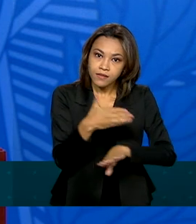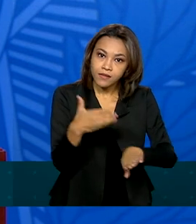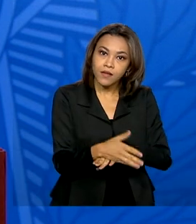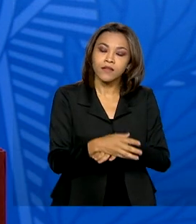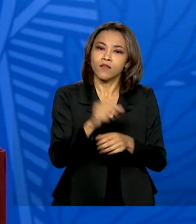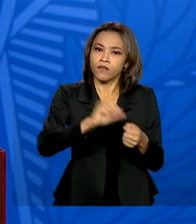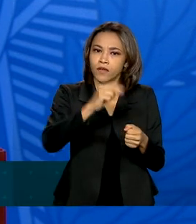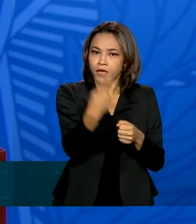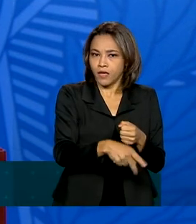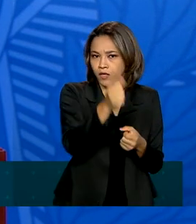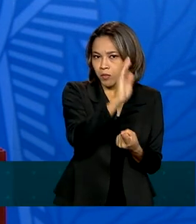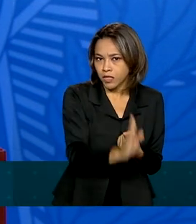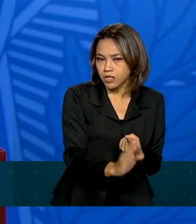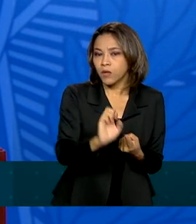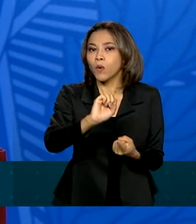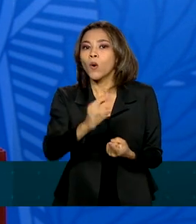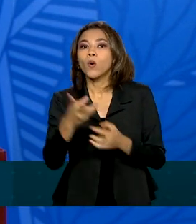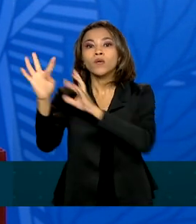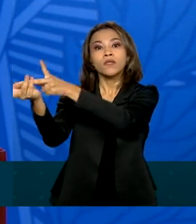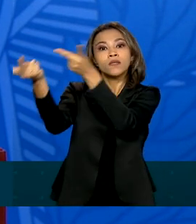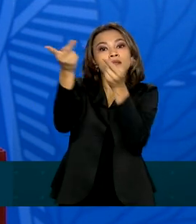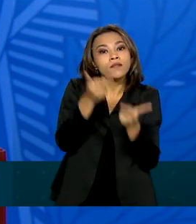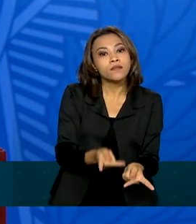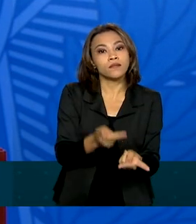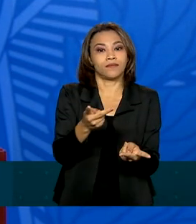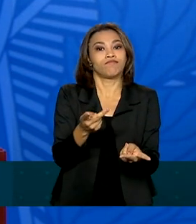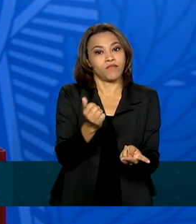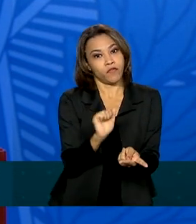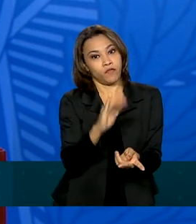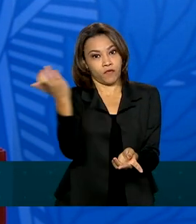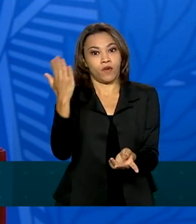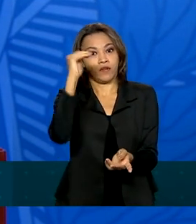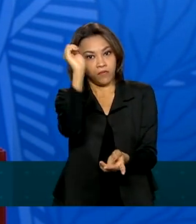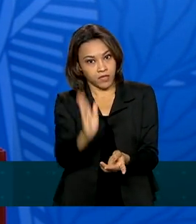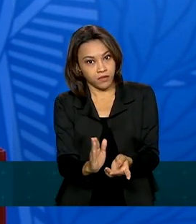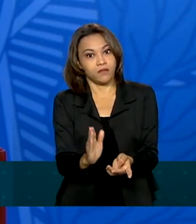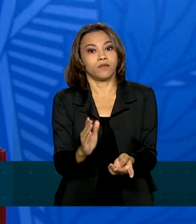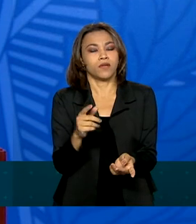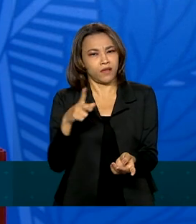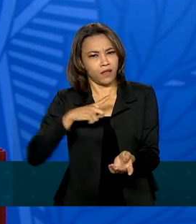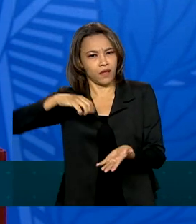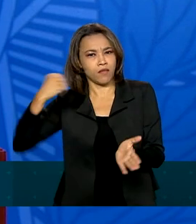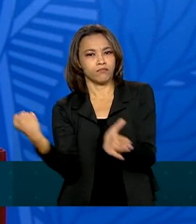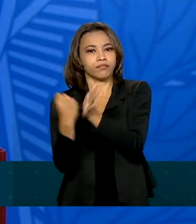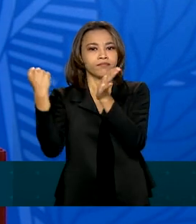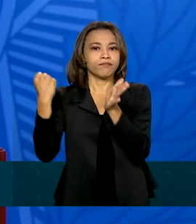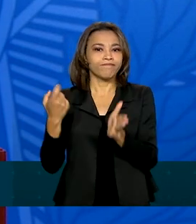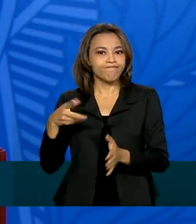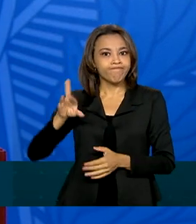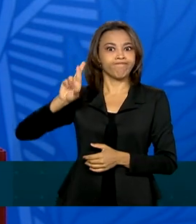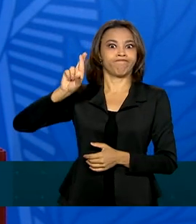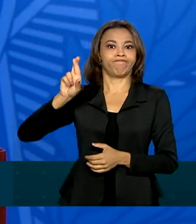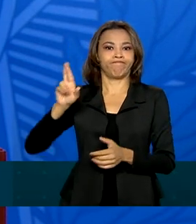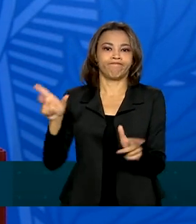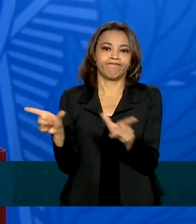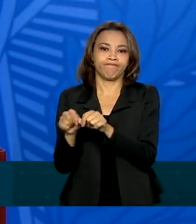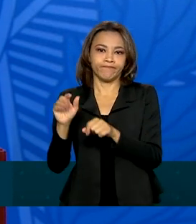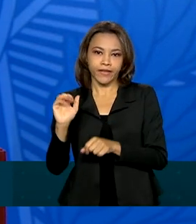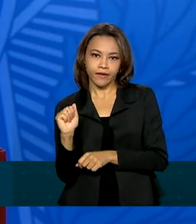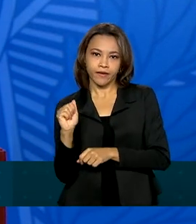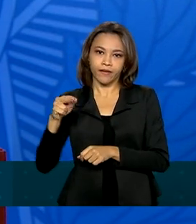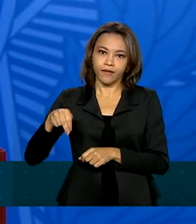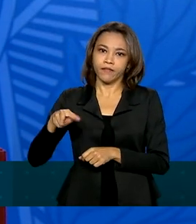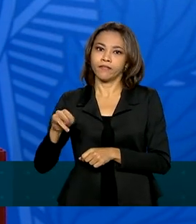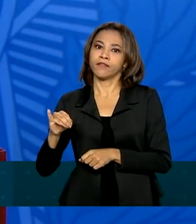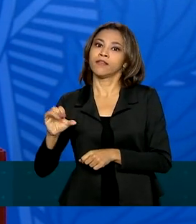importadas, que sejam disponibilizadas para nós e que tenha o registro da Anvisa, será alvo